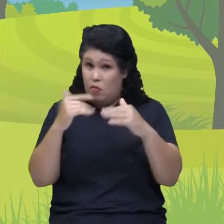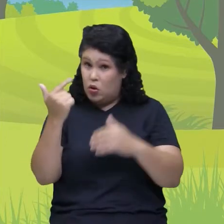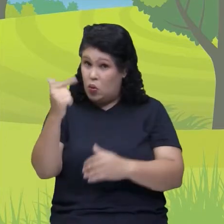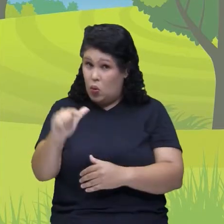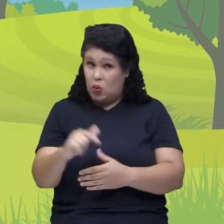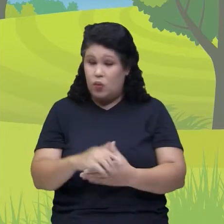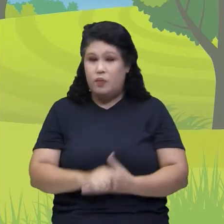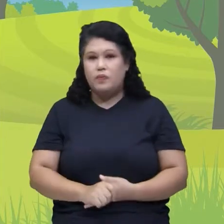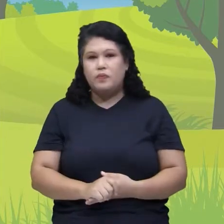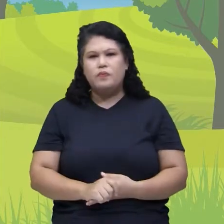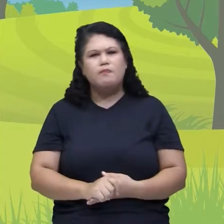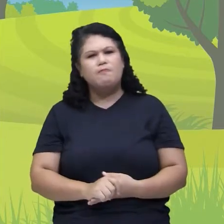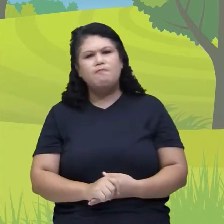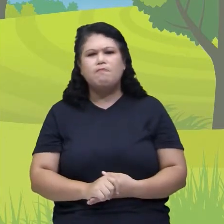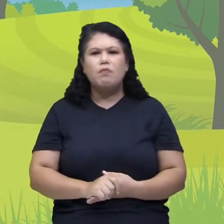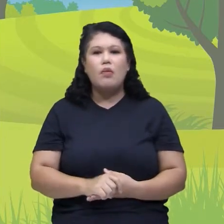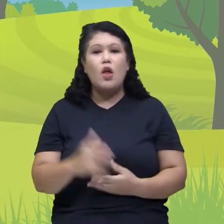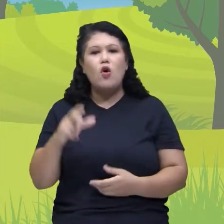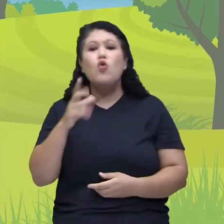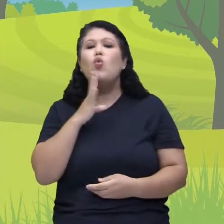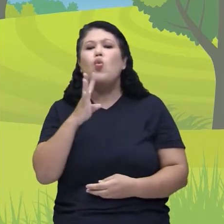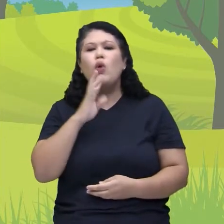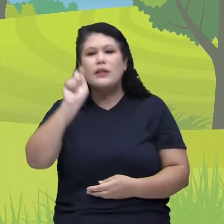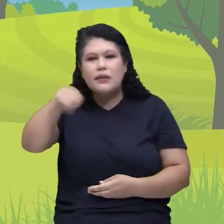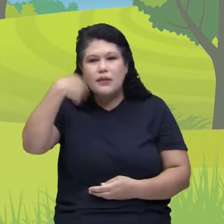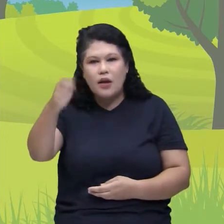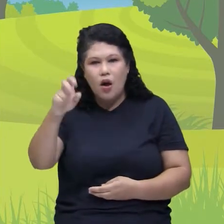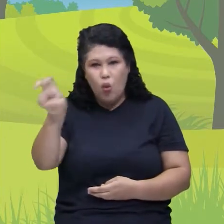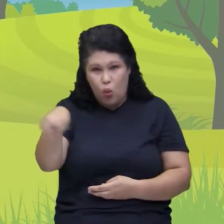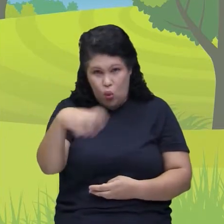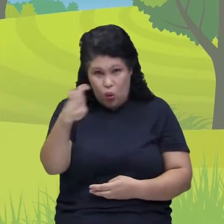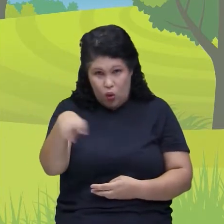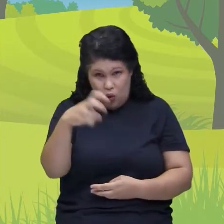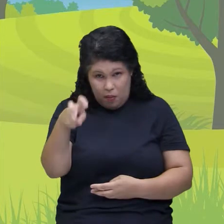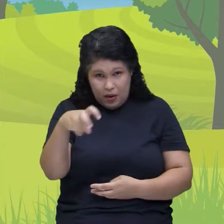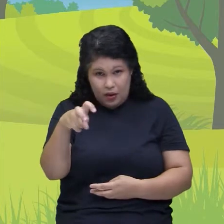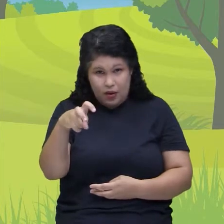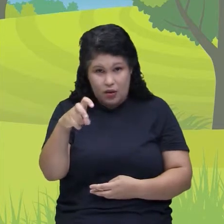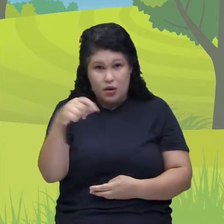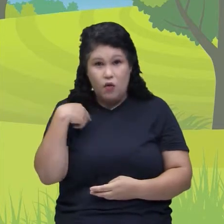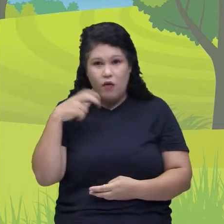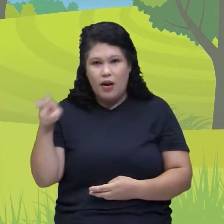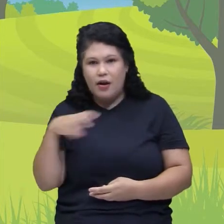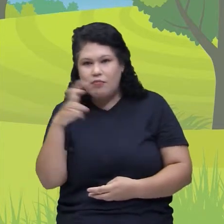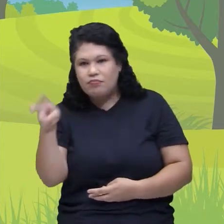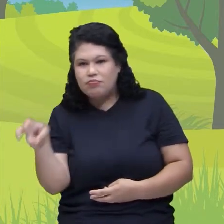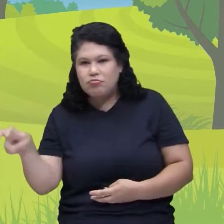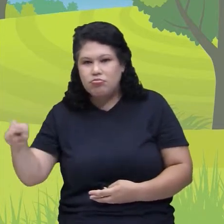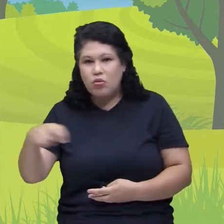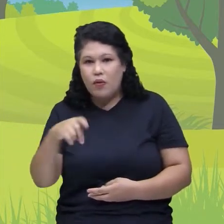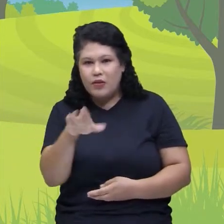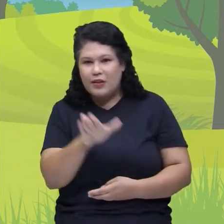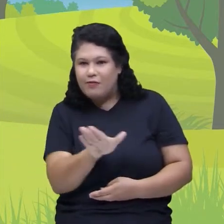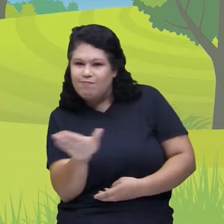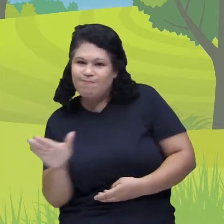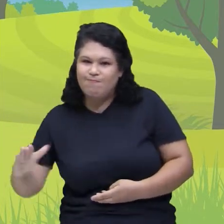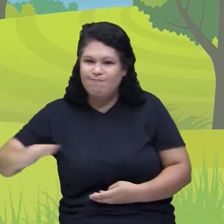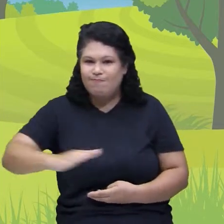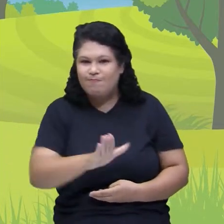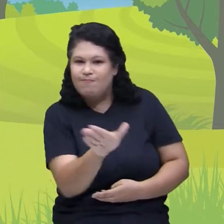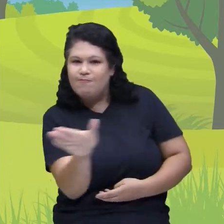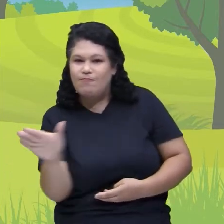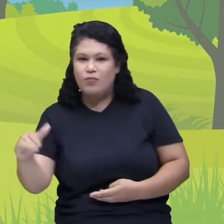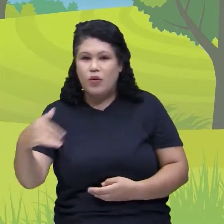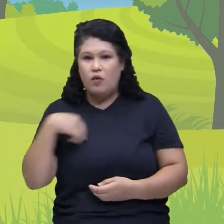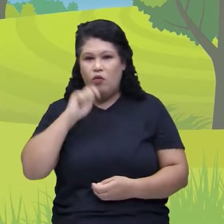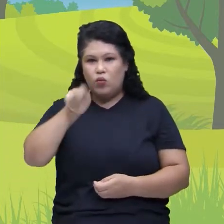Vamos lá! Hum! A cobra que anda em zigue-zague. Então, quando eu falar cobra, você vai fazer isso aqui, ó. Movimentozinho de zigue-zague. Quando